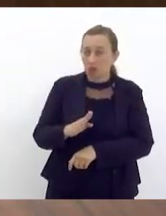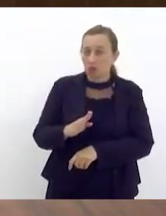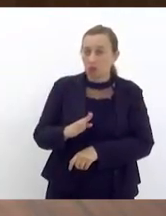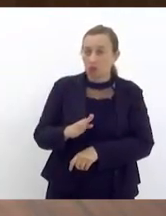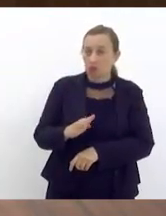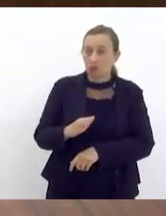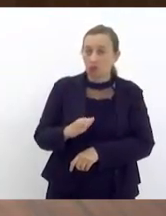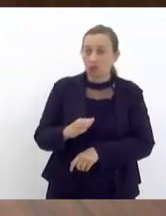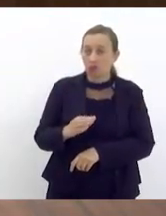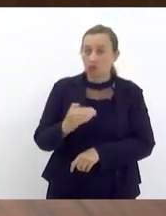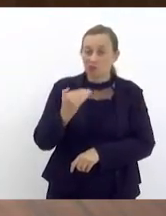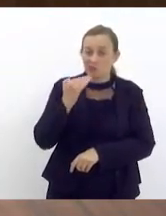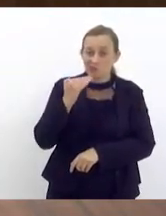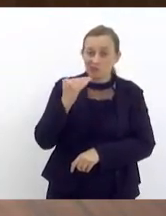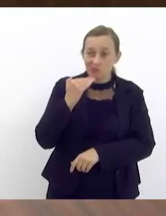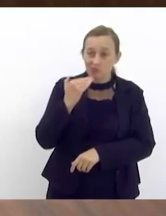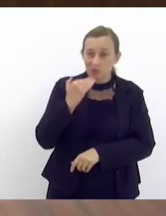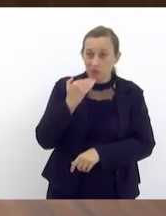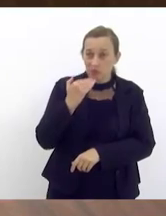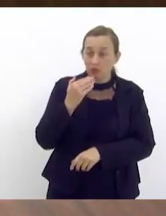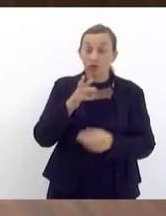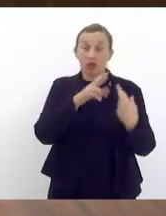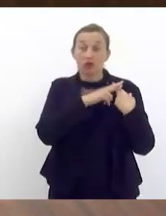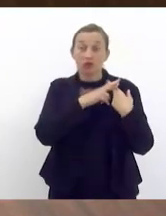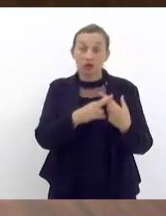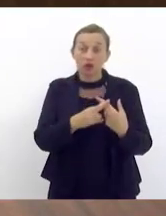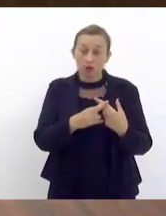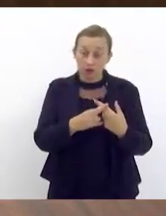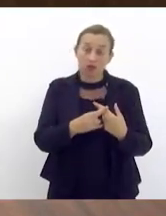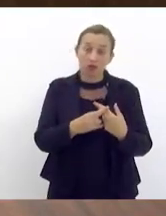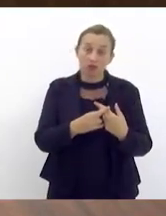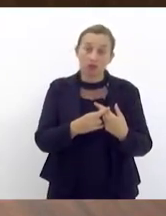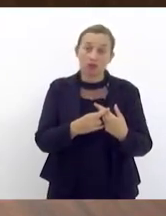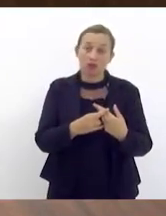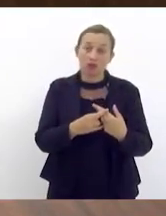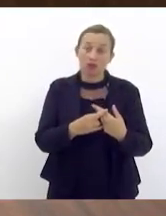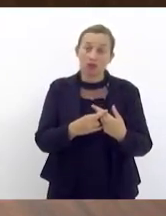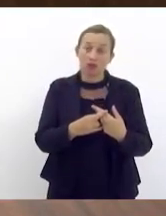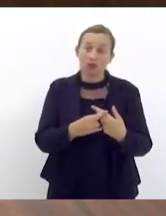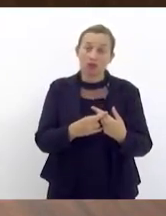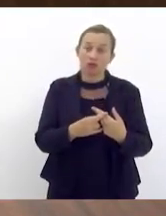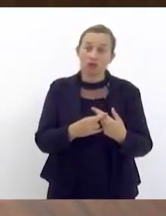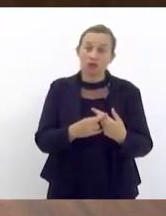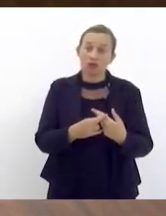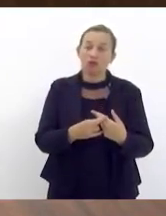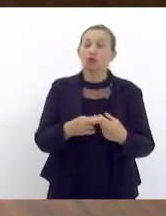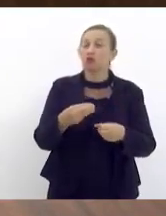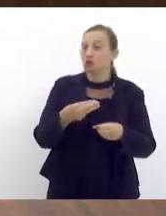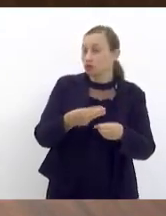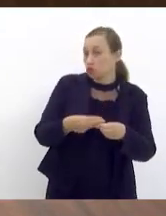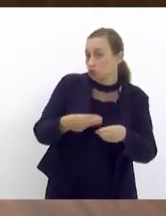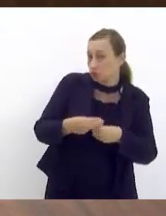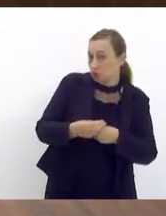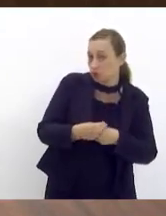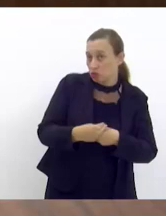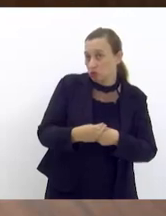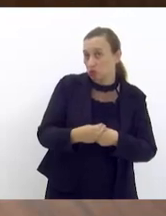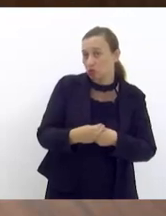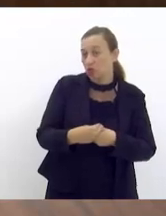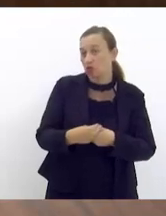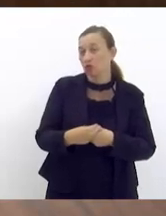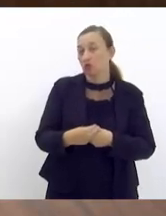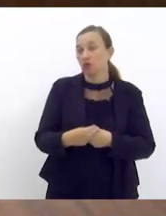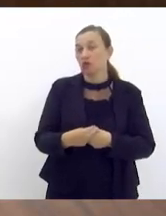habitacional e essa responsabilidade ela é tripartite ela é responsabilidade dos municípios que tem que